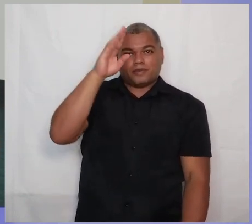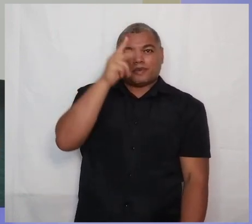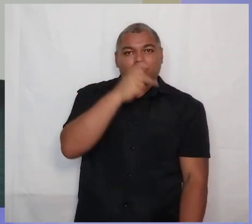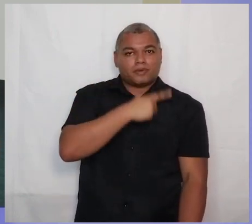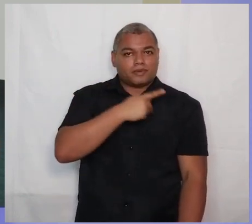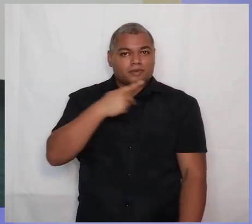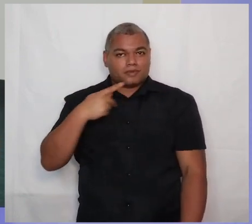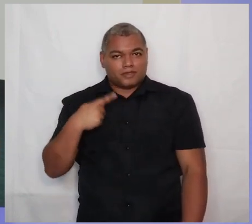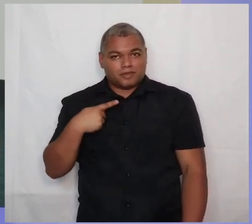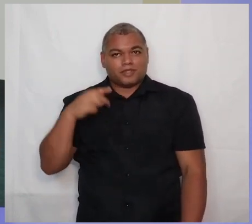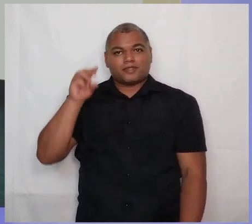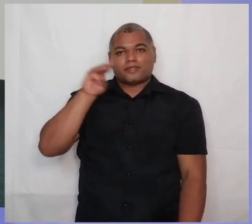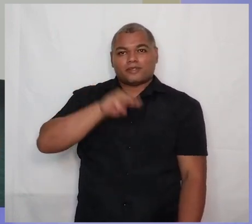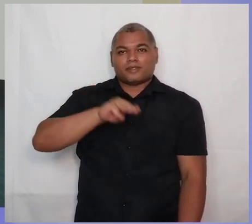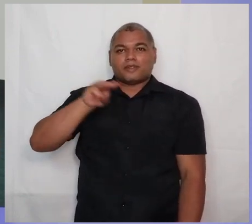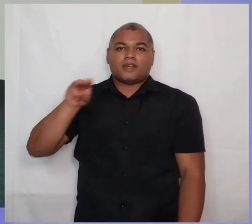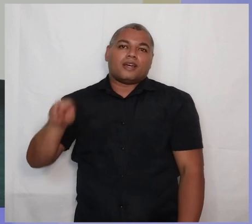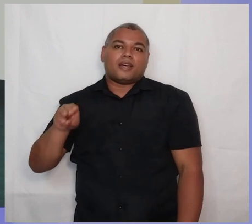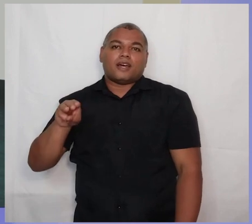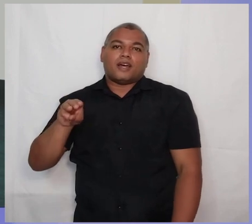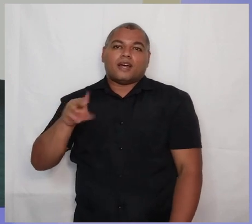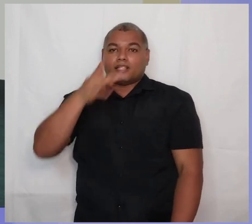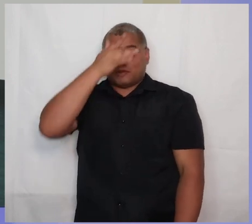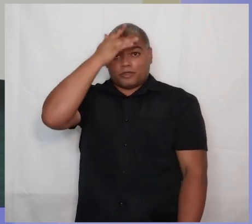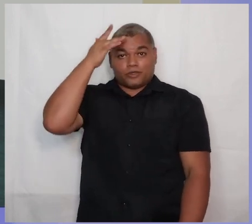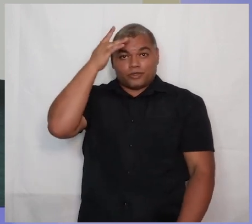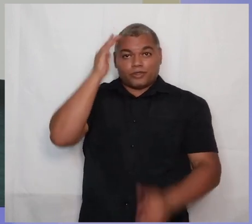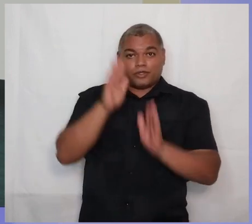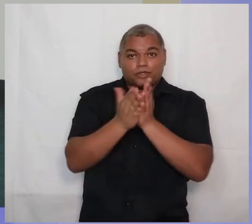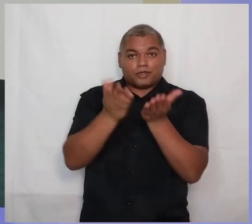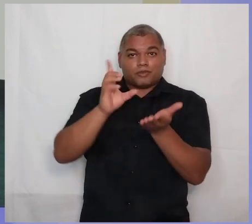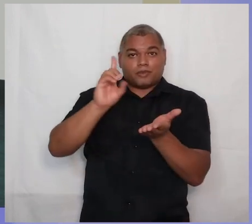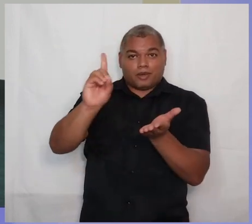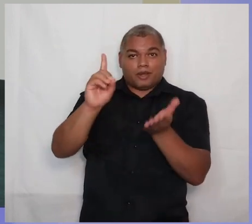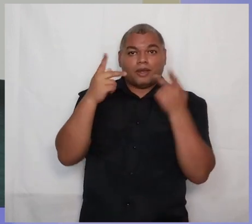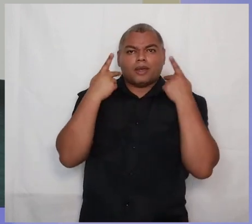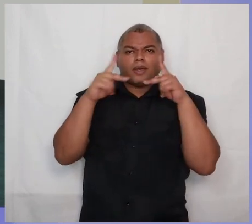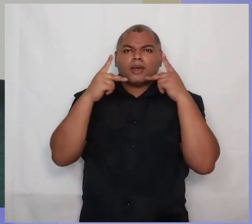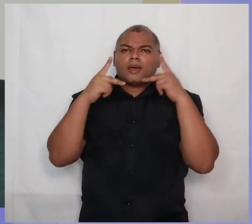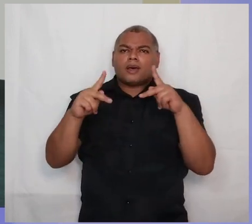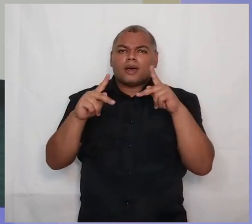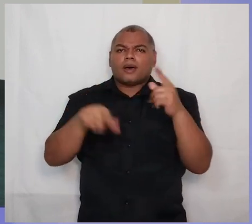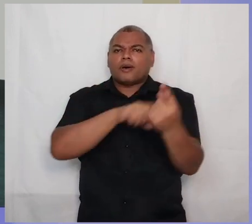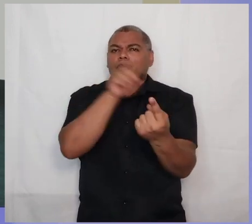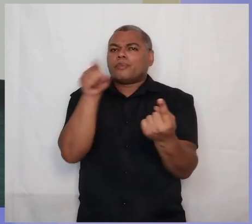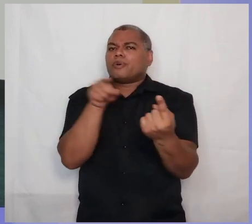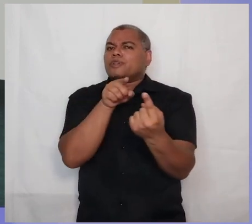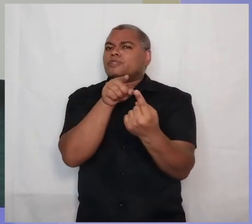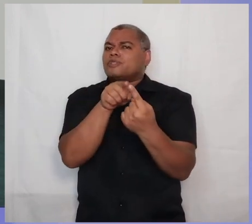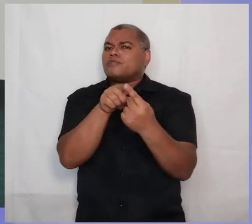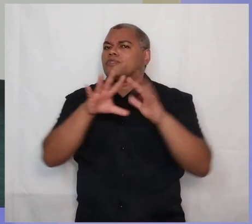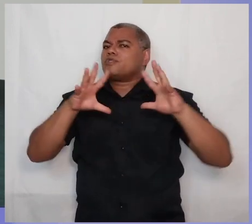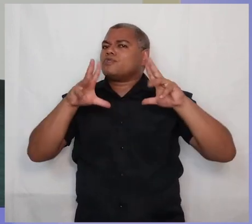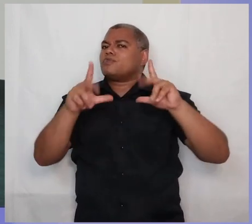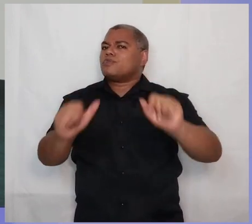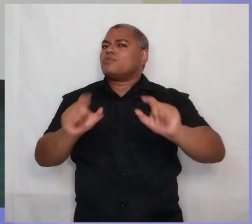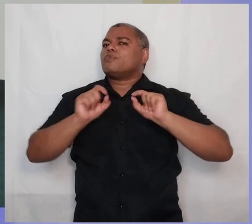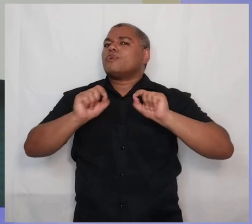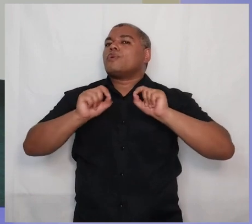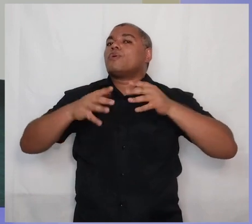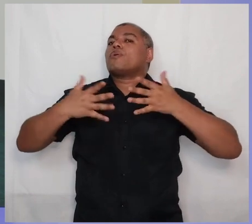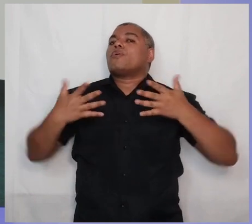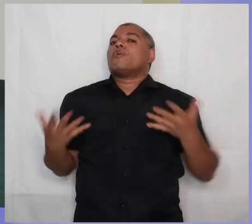mestres, aqueles que pregam a palavra. E qual é o objetivo de tudo isso? Por que Jesus deu